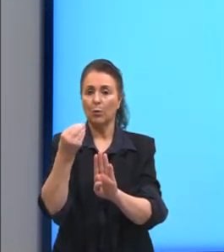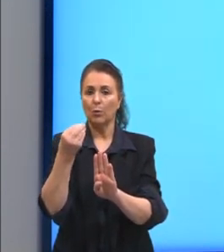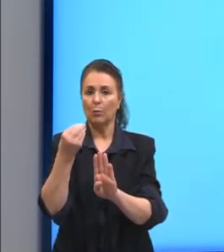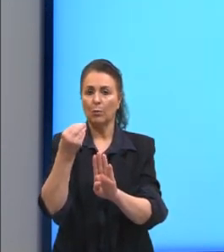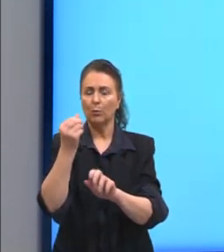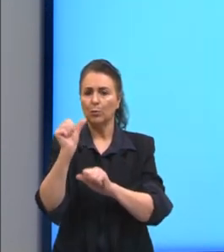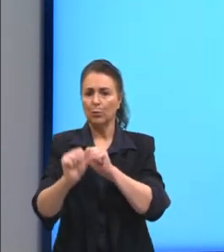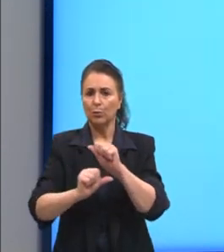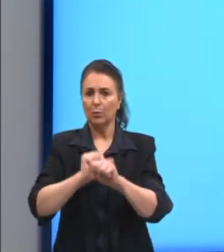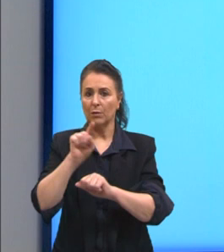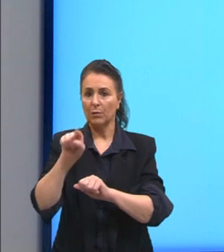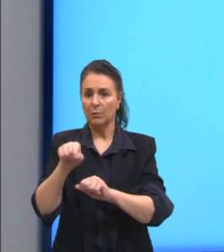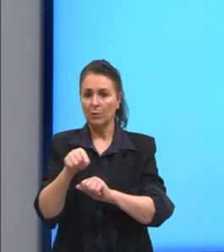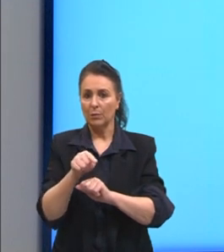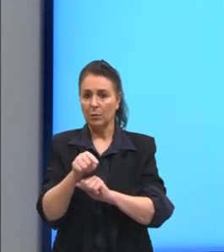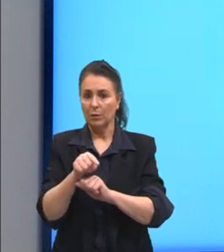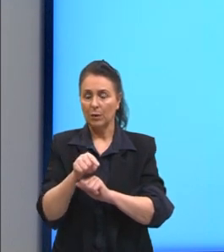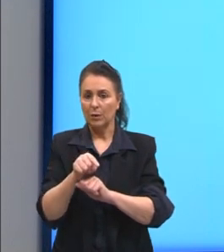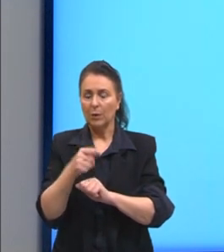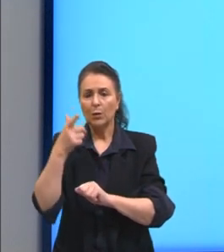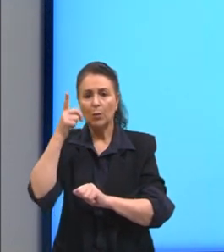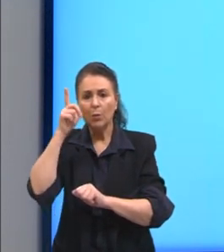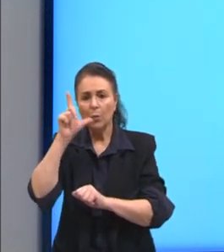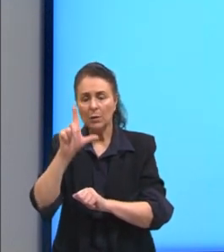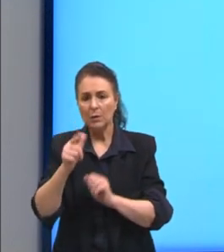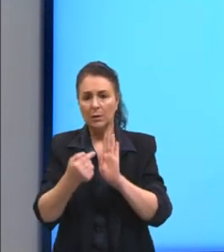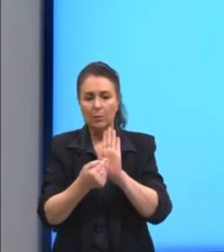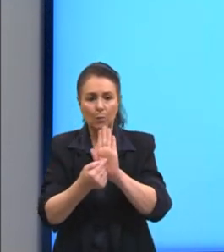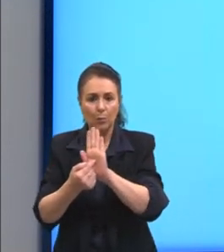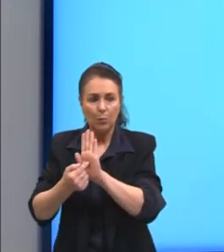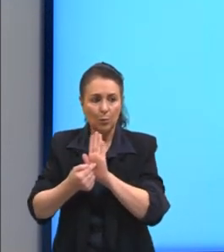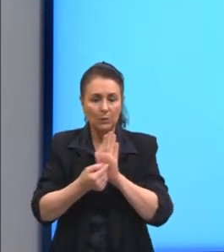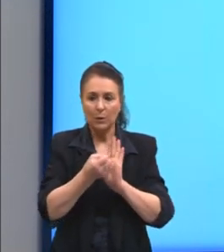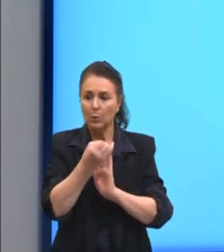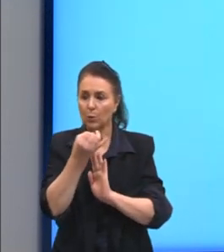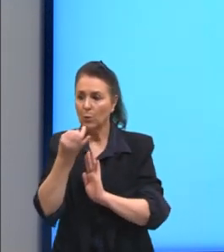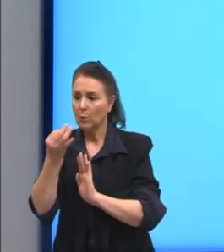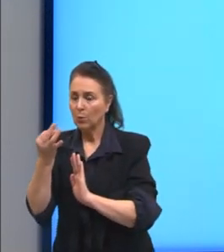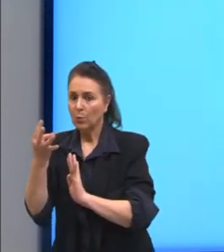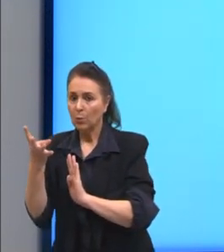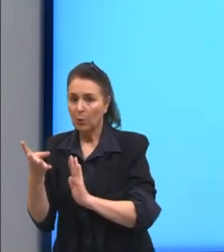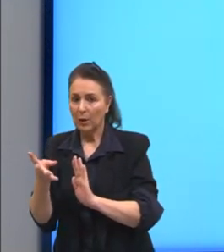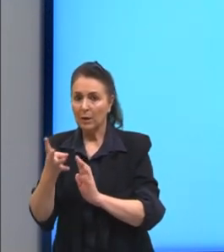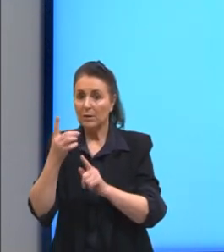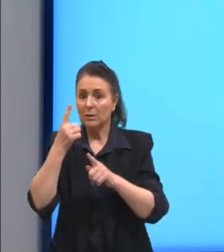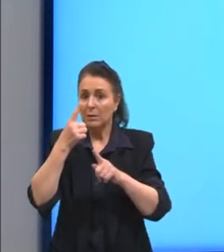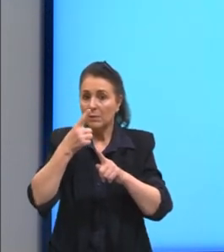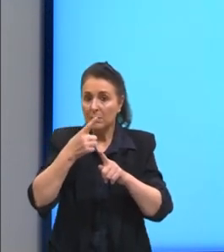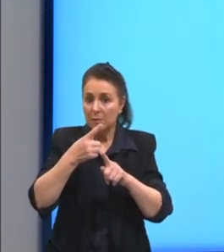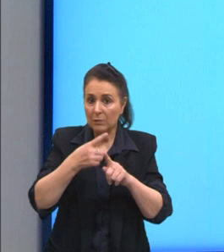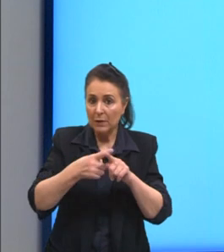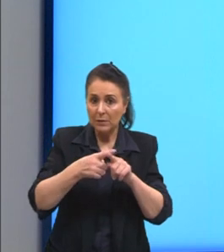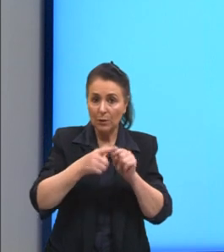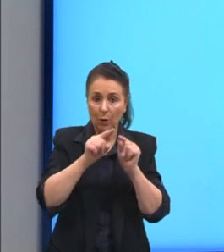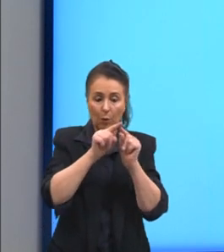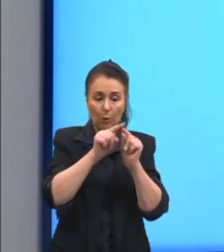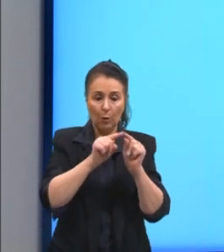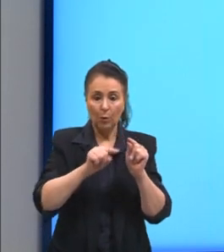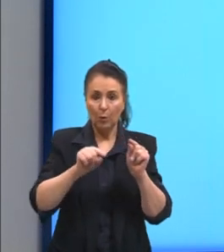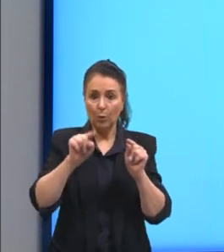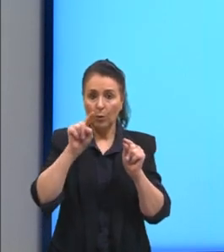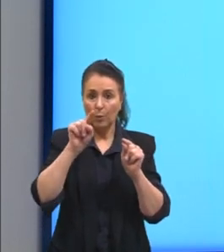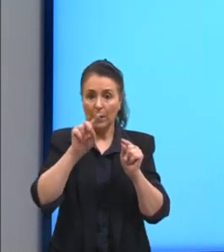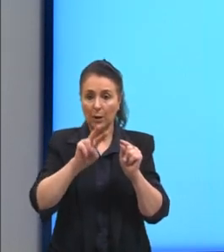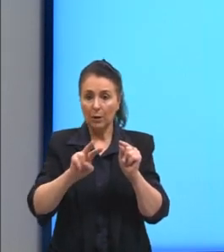troquei a vírgula de lugar e eu consigo determinar quantas casinhas decimais eu pulei. Então, eu pulei 1,